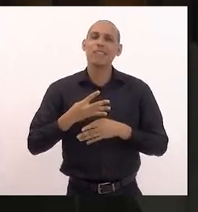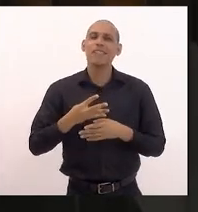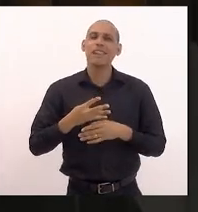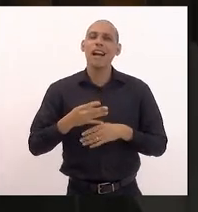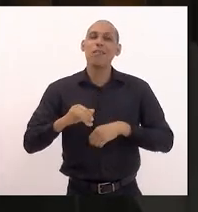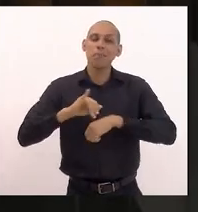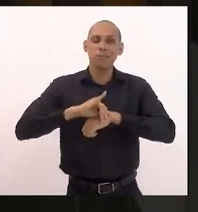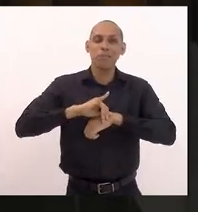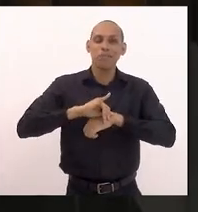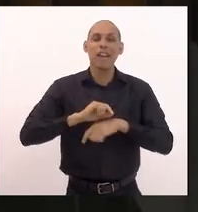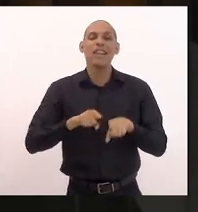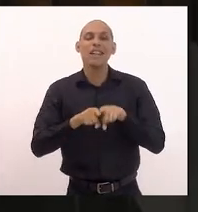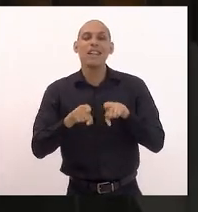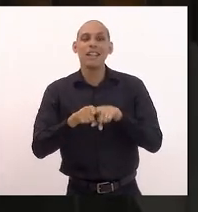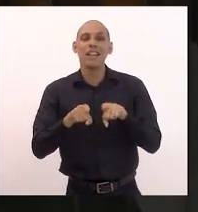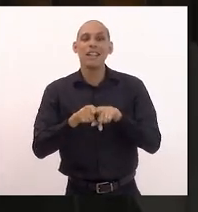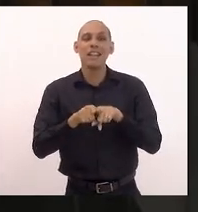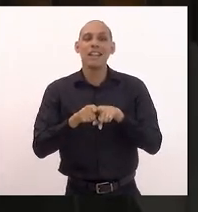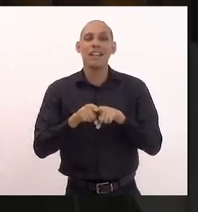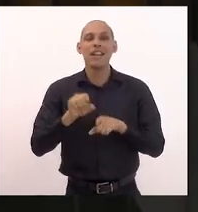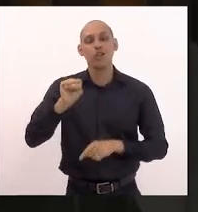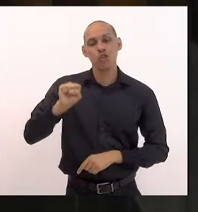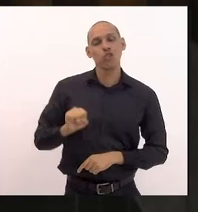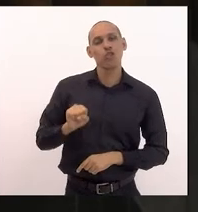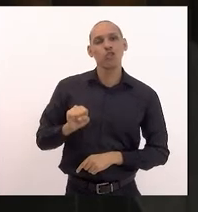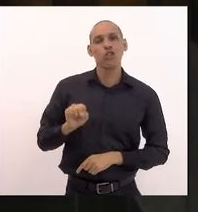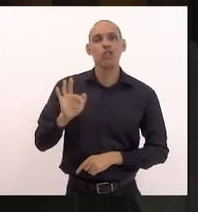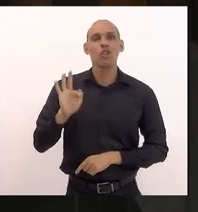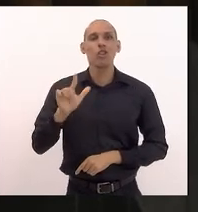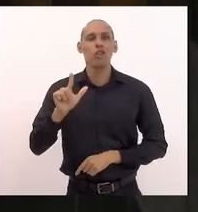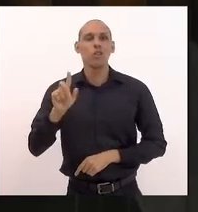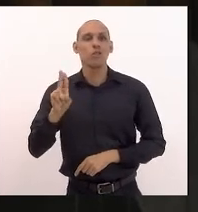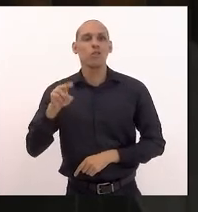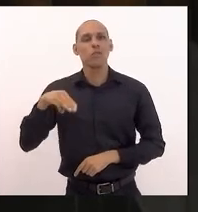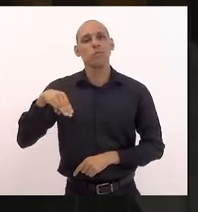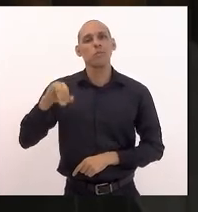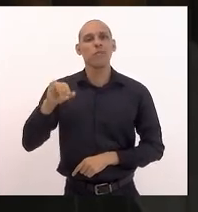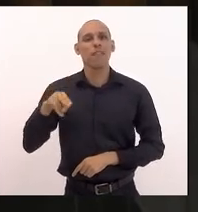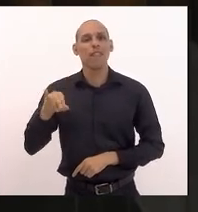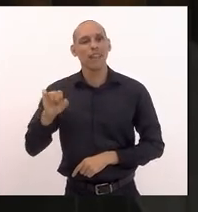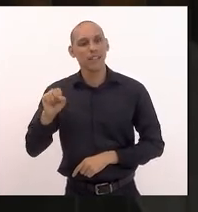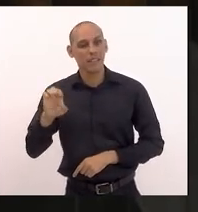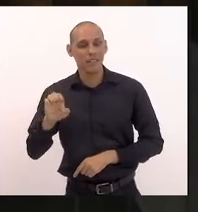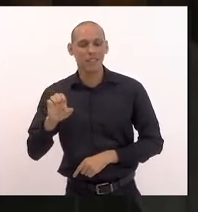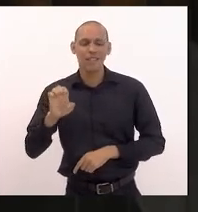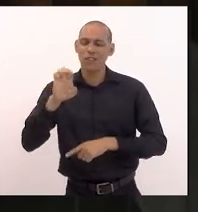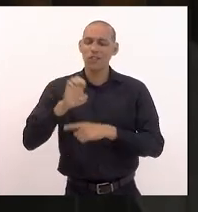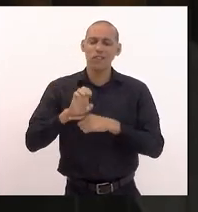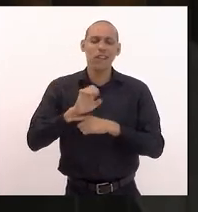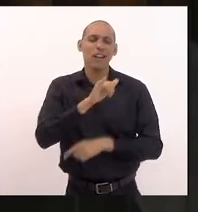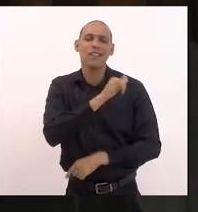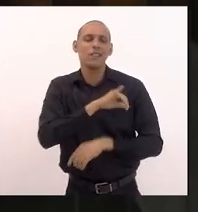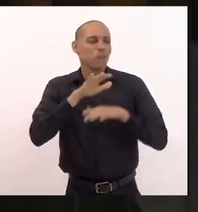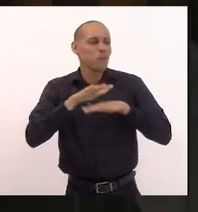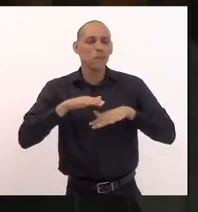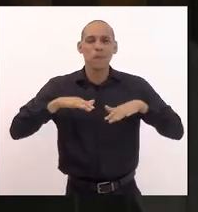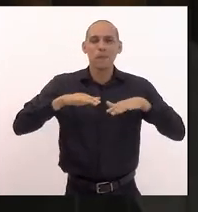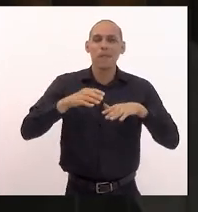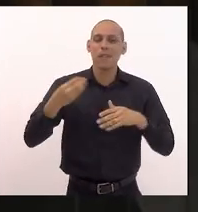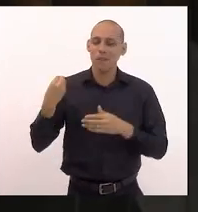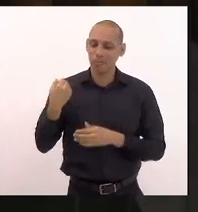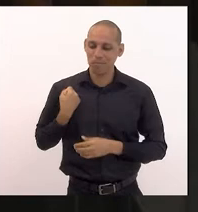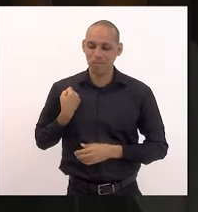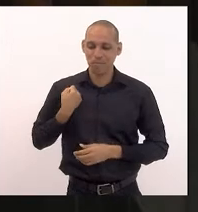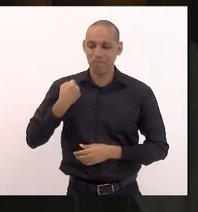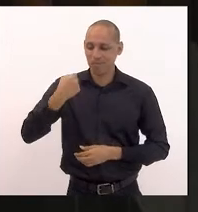a população do sul-fluminense do Médio Paraíba e do estado do Rio de Janeiro que me deu a oportunidade de estar aqui